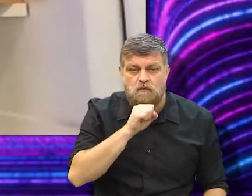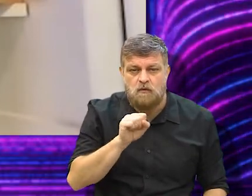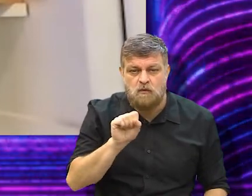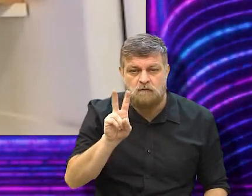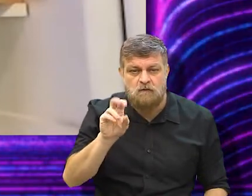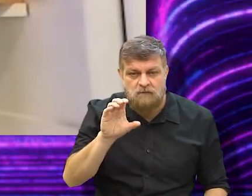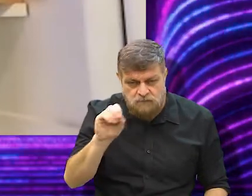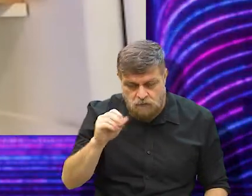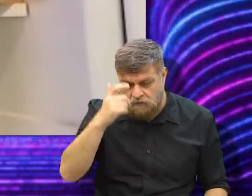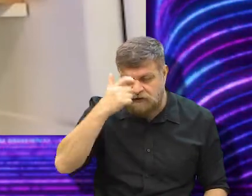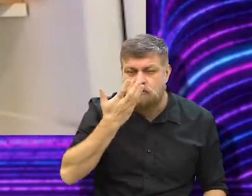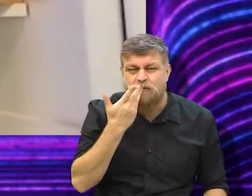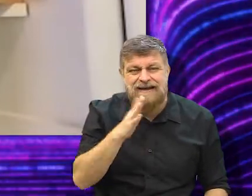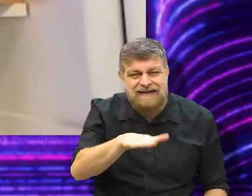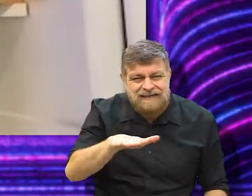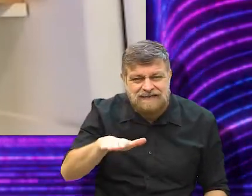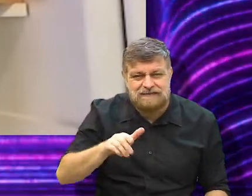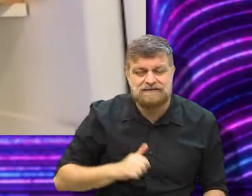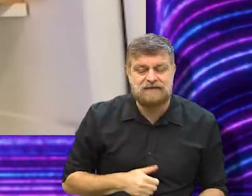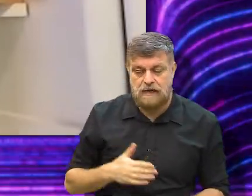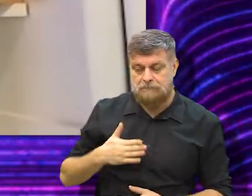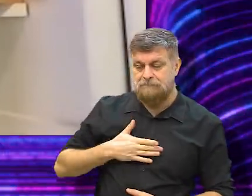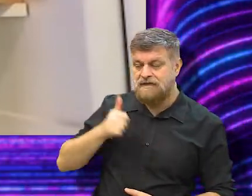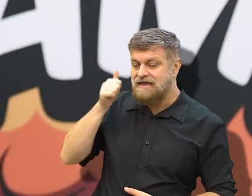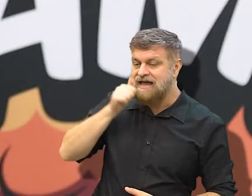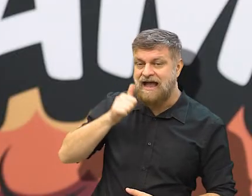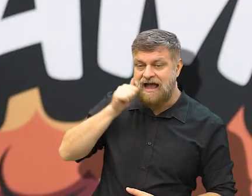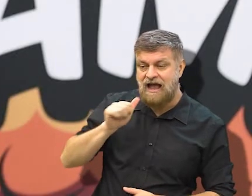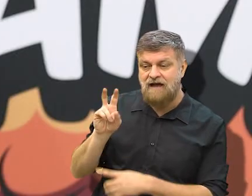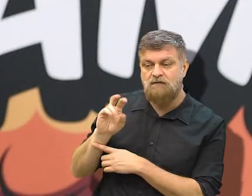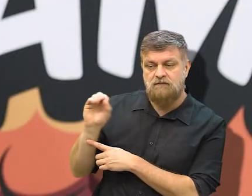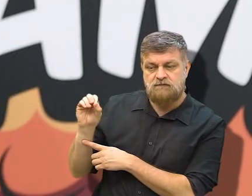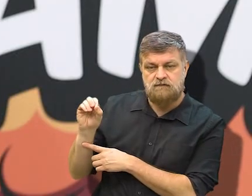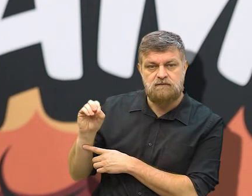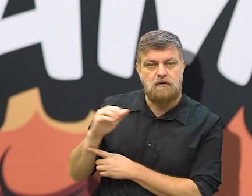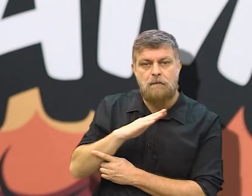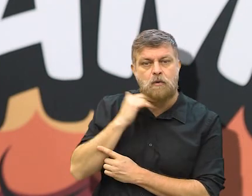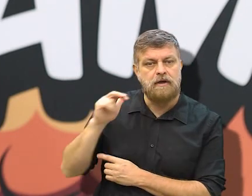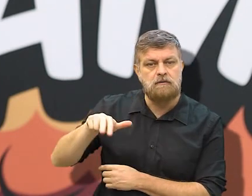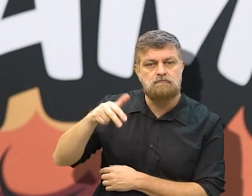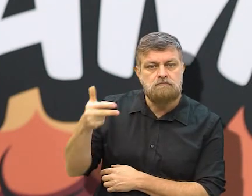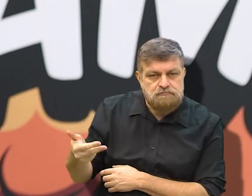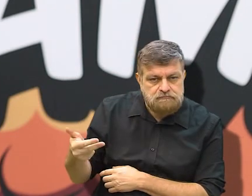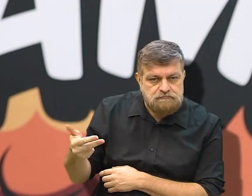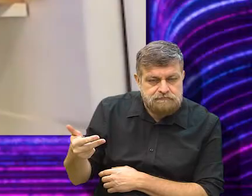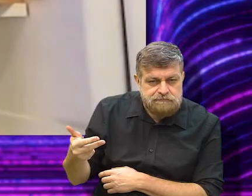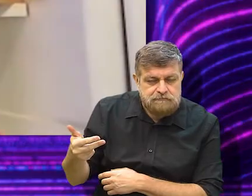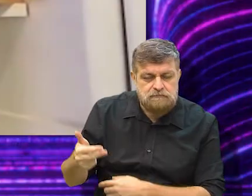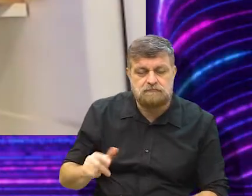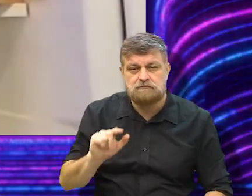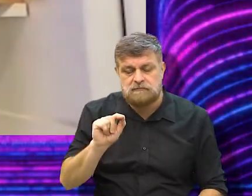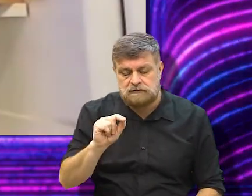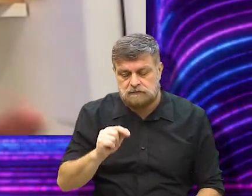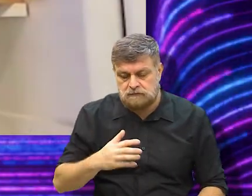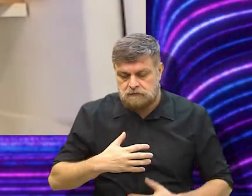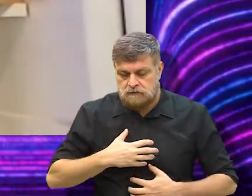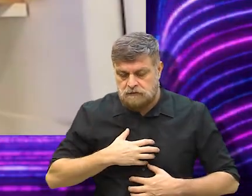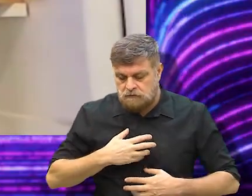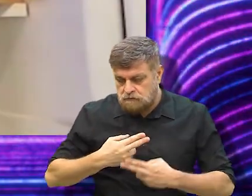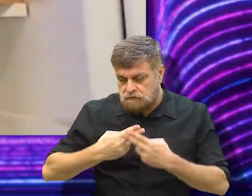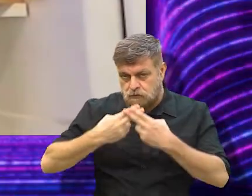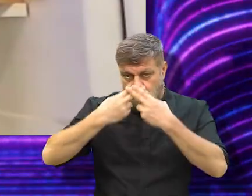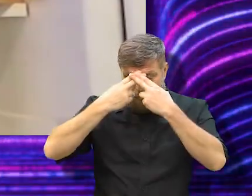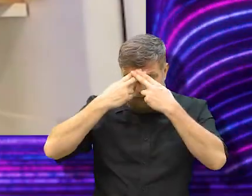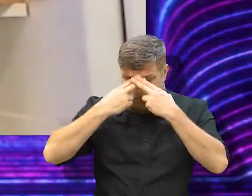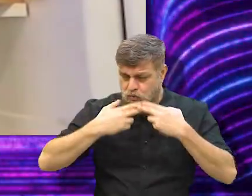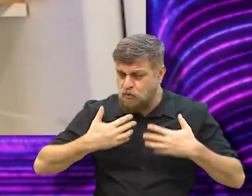maternos. Eu era criança, minha avó, de repente, veio a falecer. E, para mim, foi muito